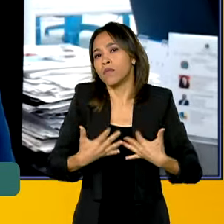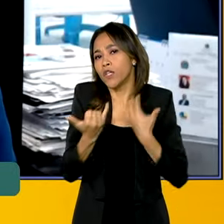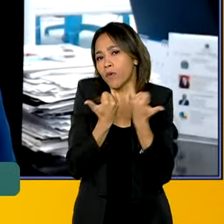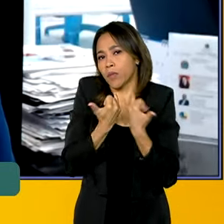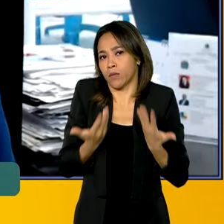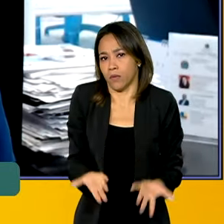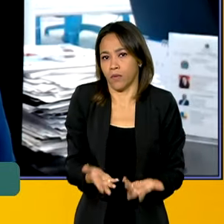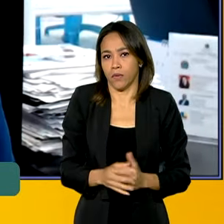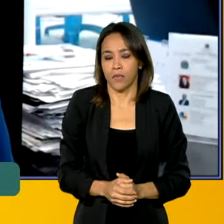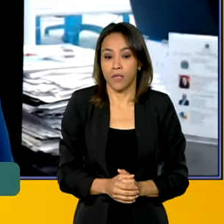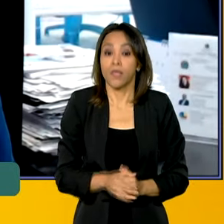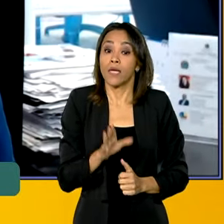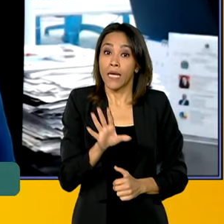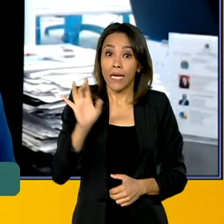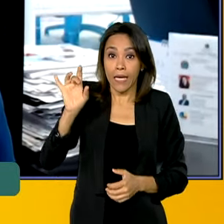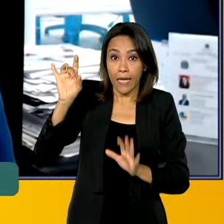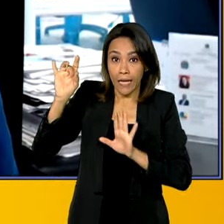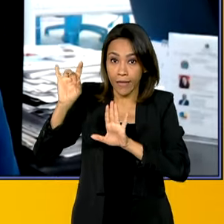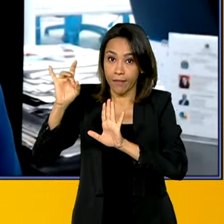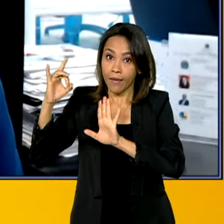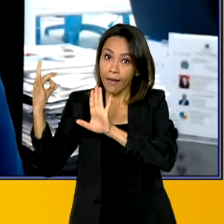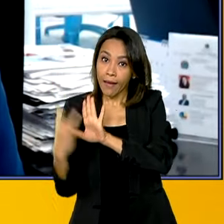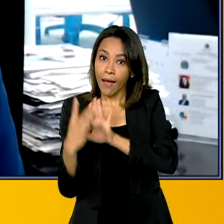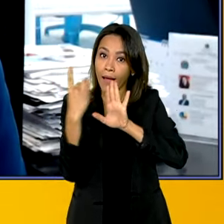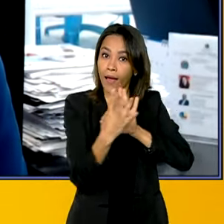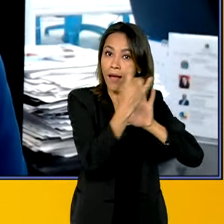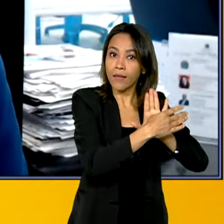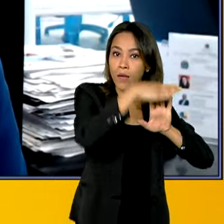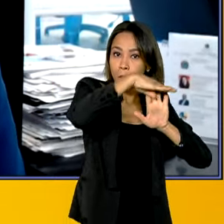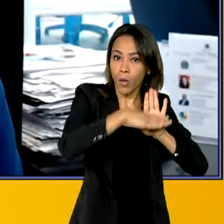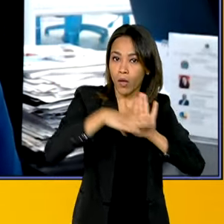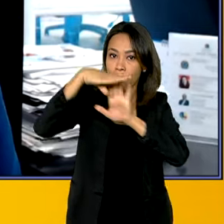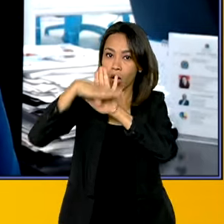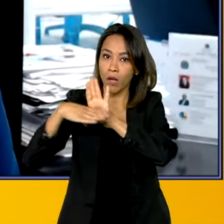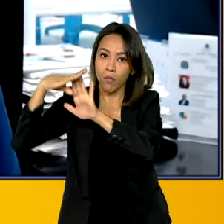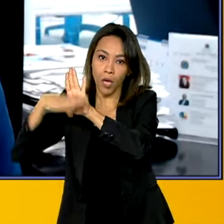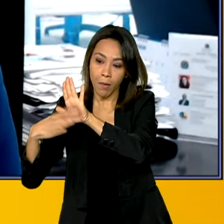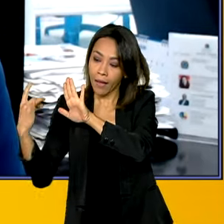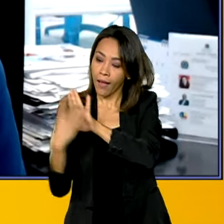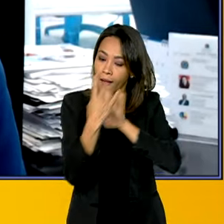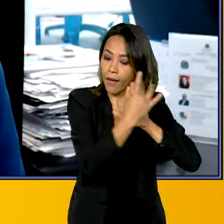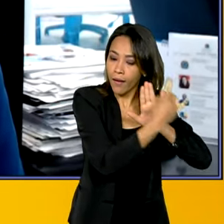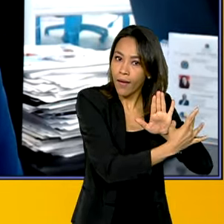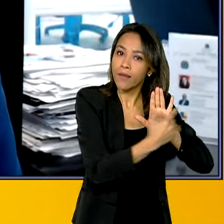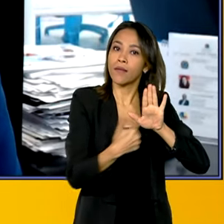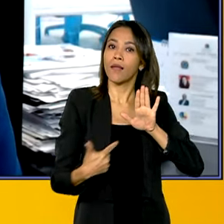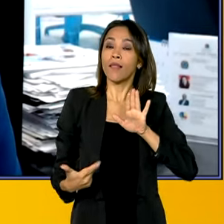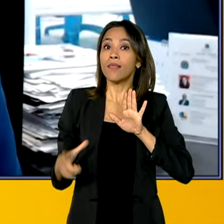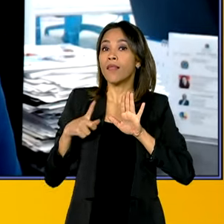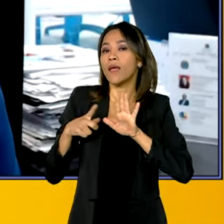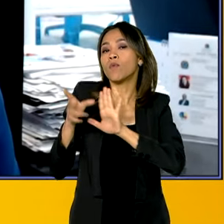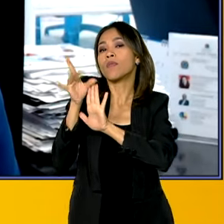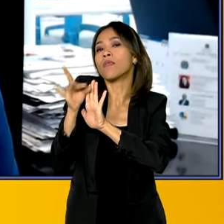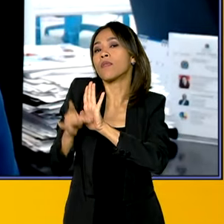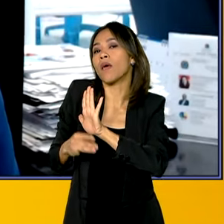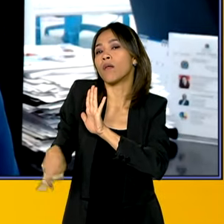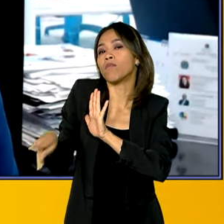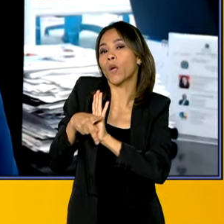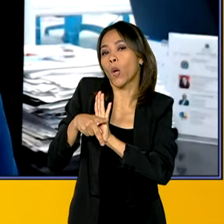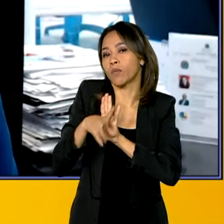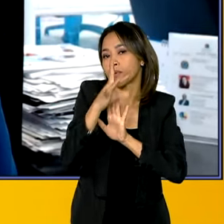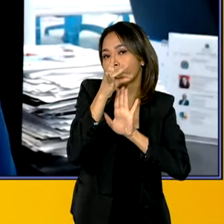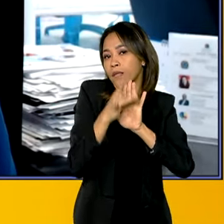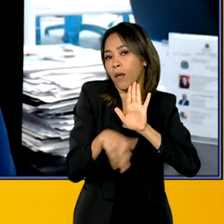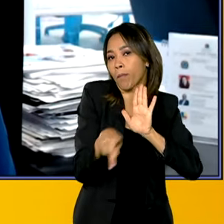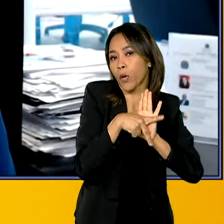O cada um dos programas, Roberto, ele acaba que ele tem uma especificidade. Então, por exemplo, o Minha Casa